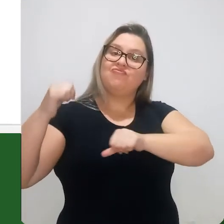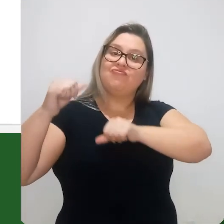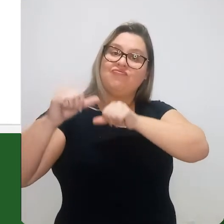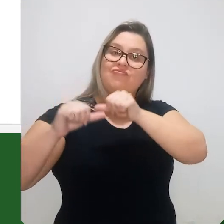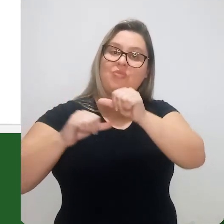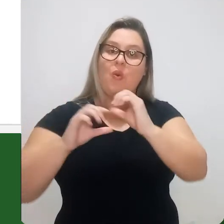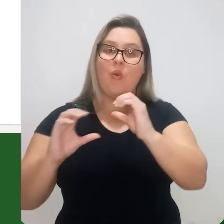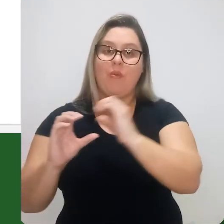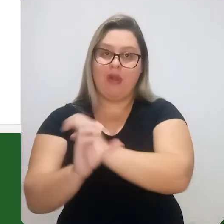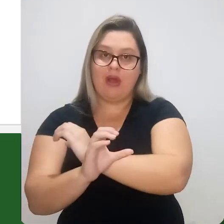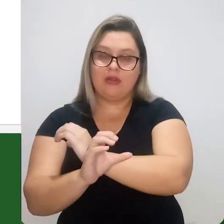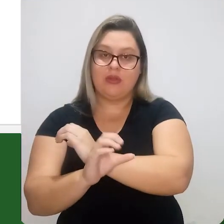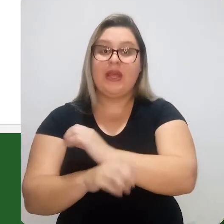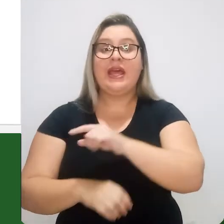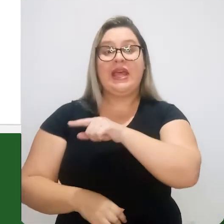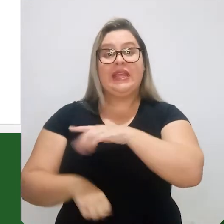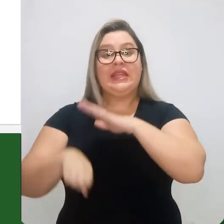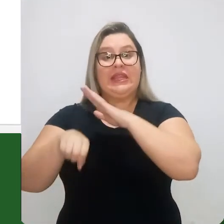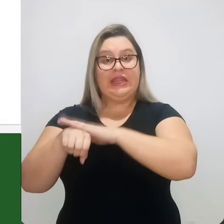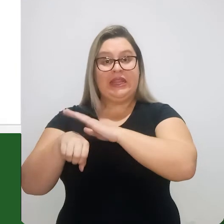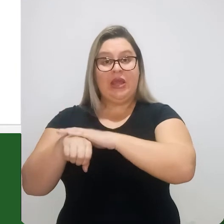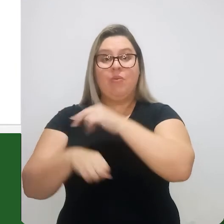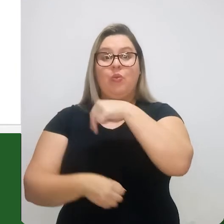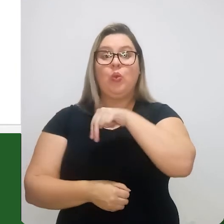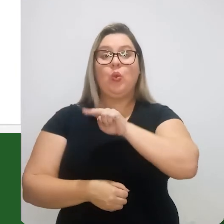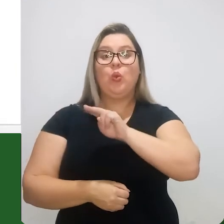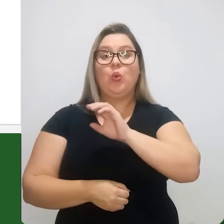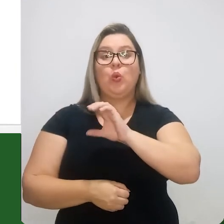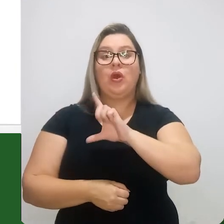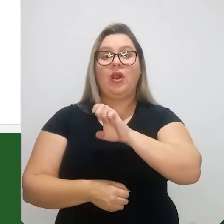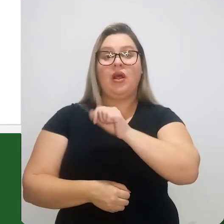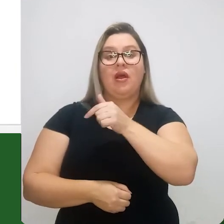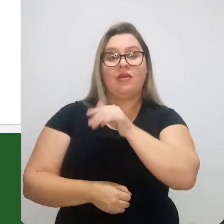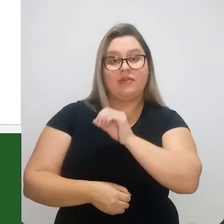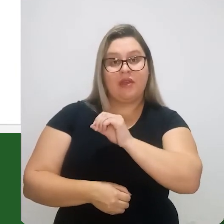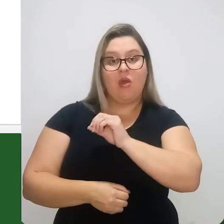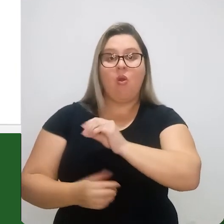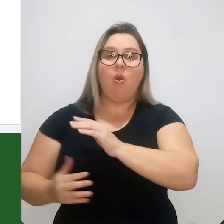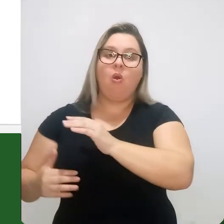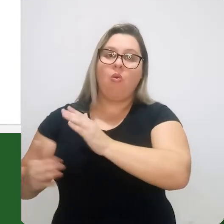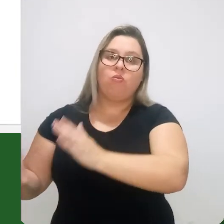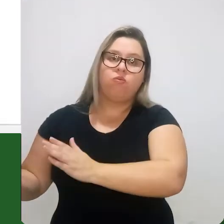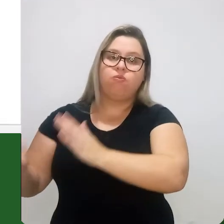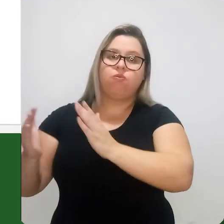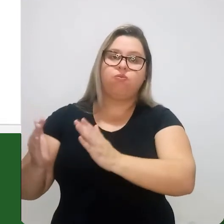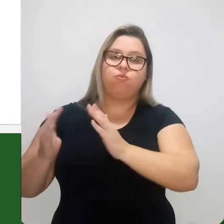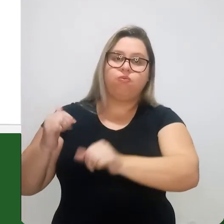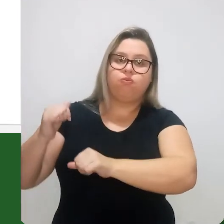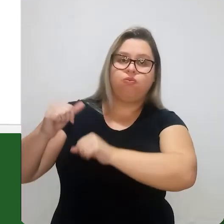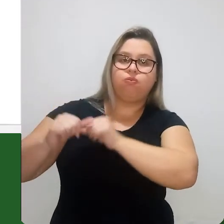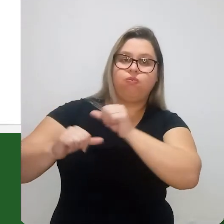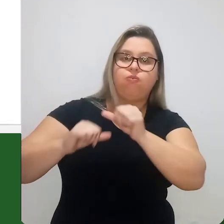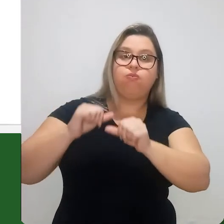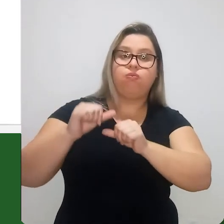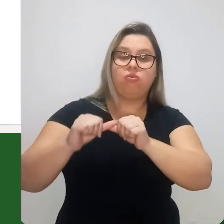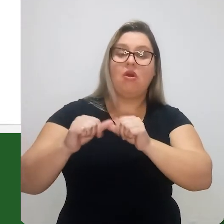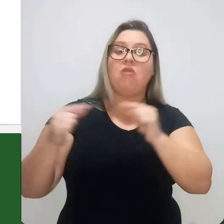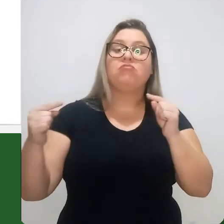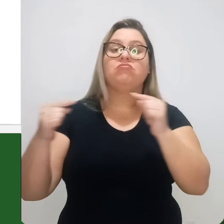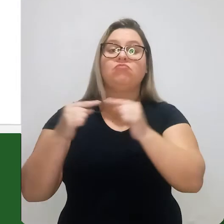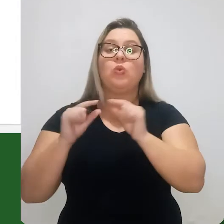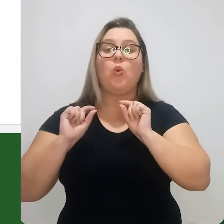transformar completamente. E este tempo de nucleação e este tempo de crescimento